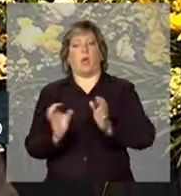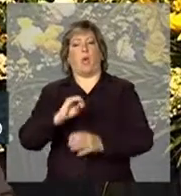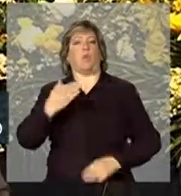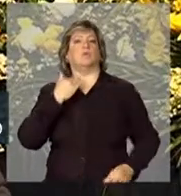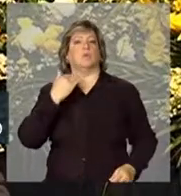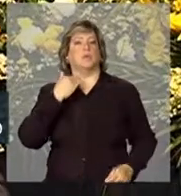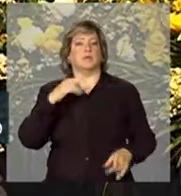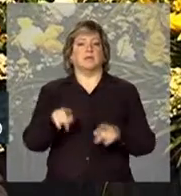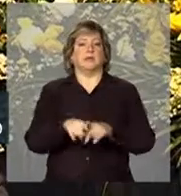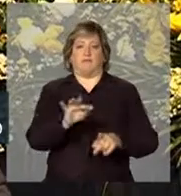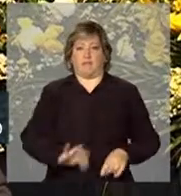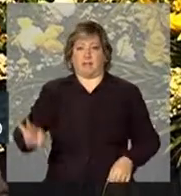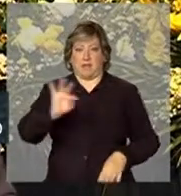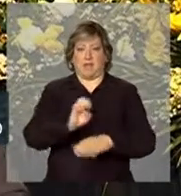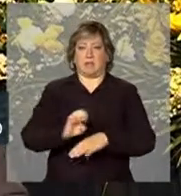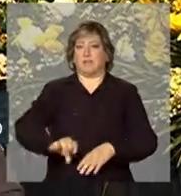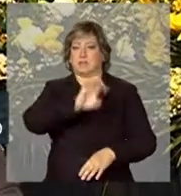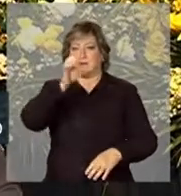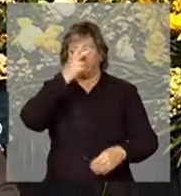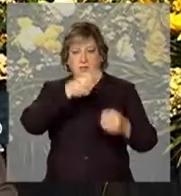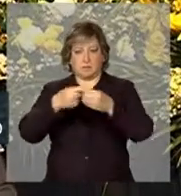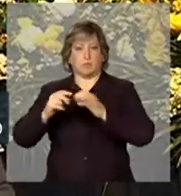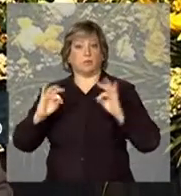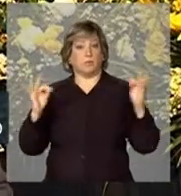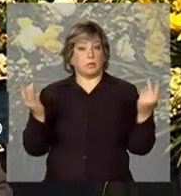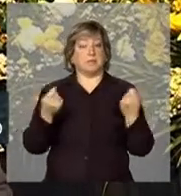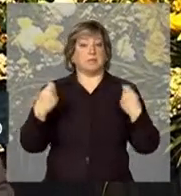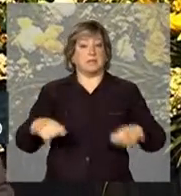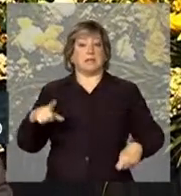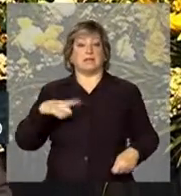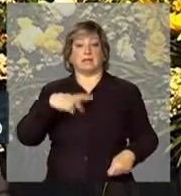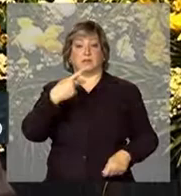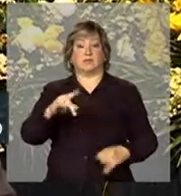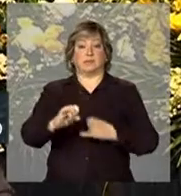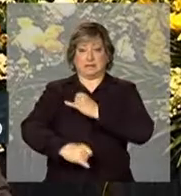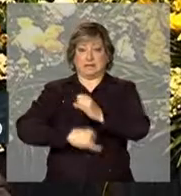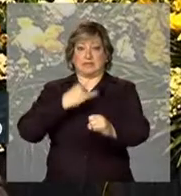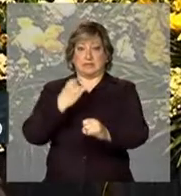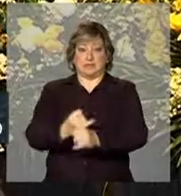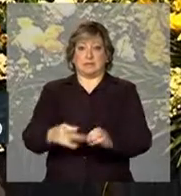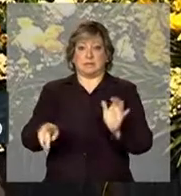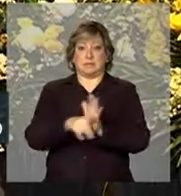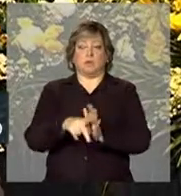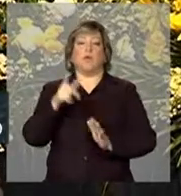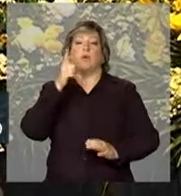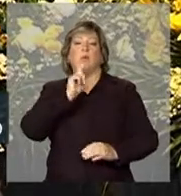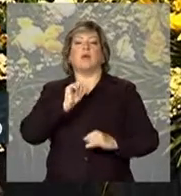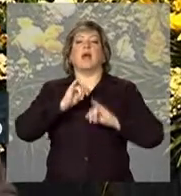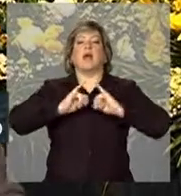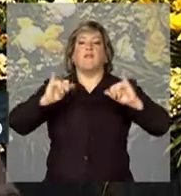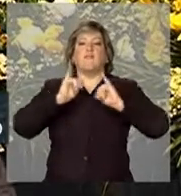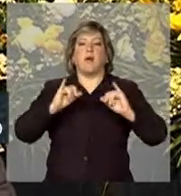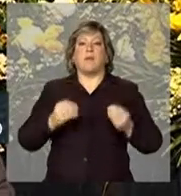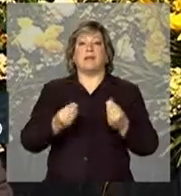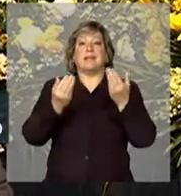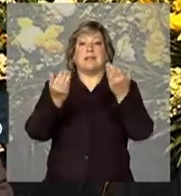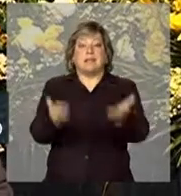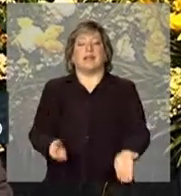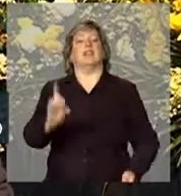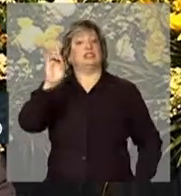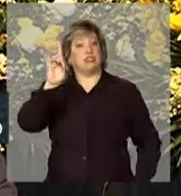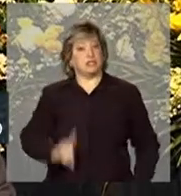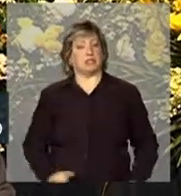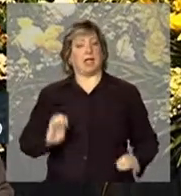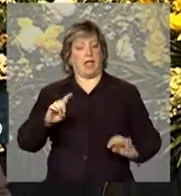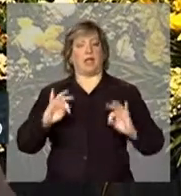federal, municipal e estadual, devem ter na própria página da internet um link de acesso à informação para garantir esse